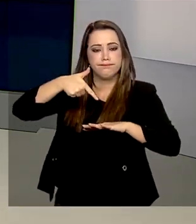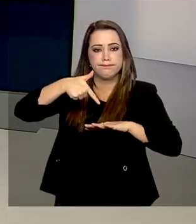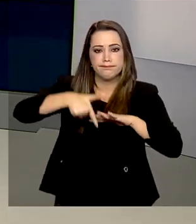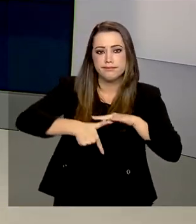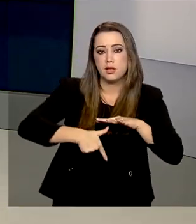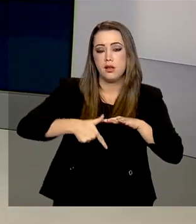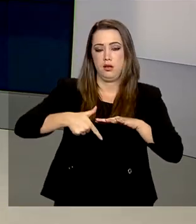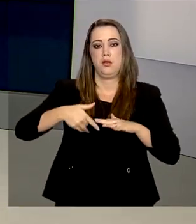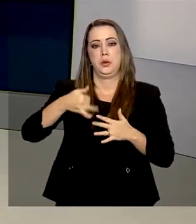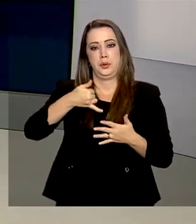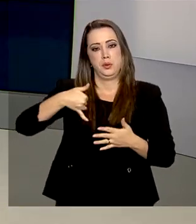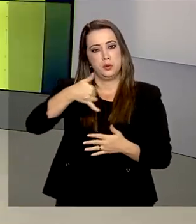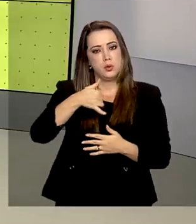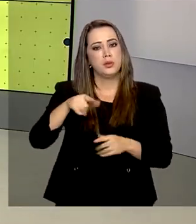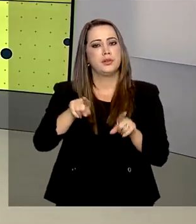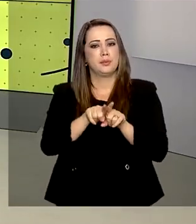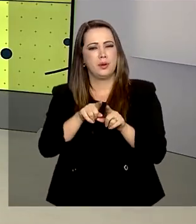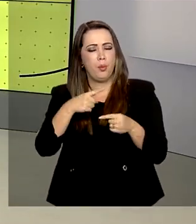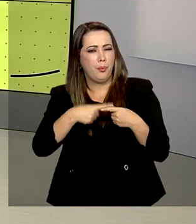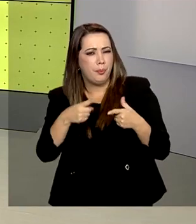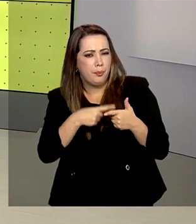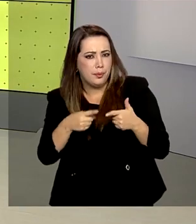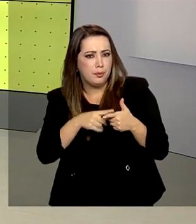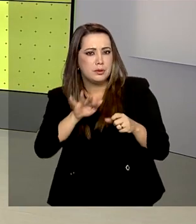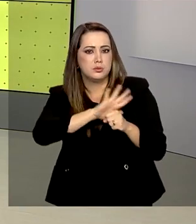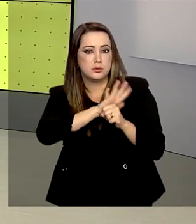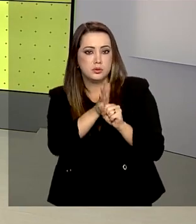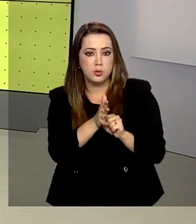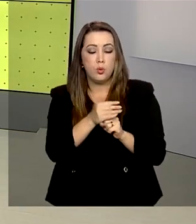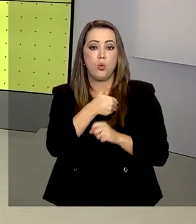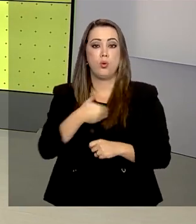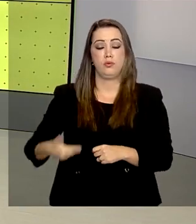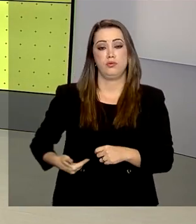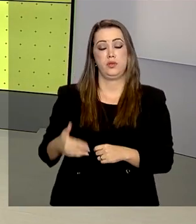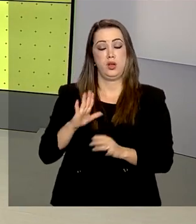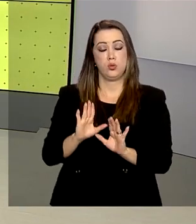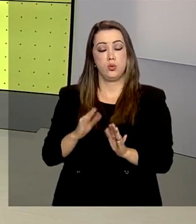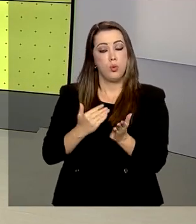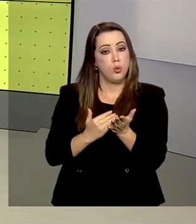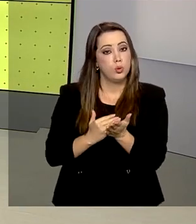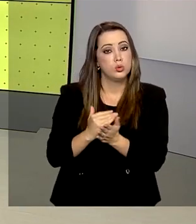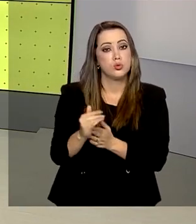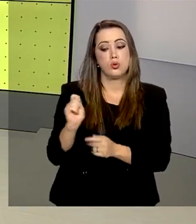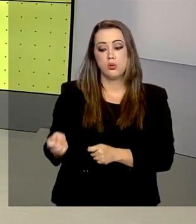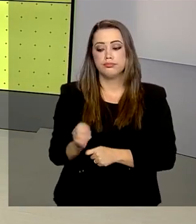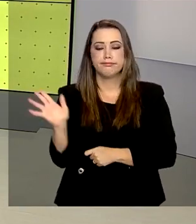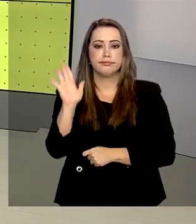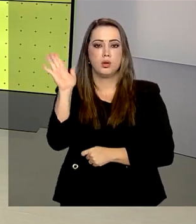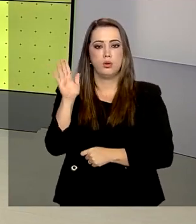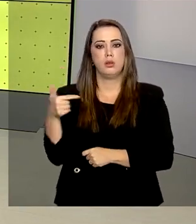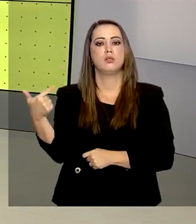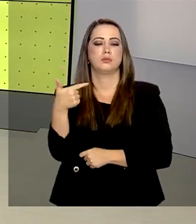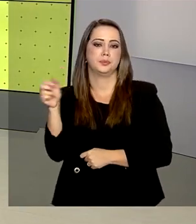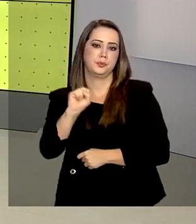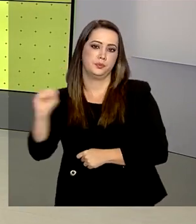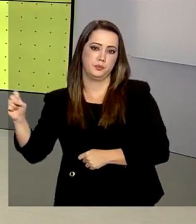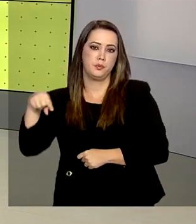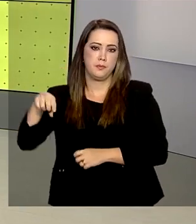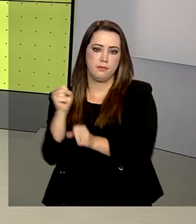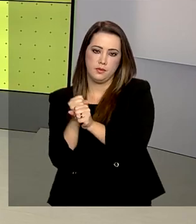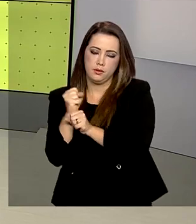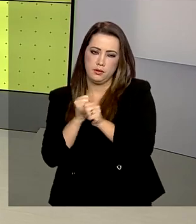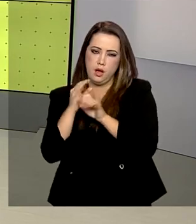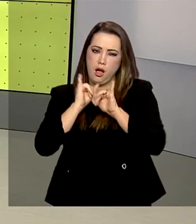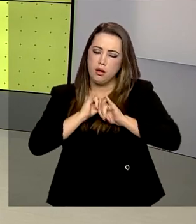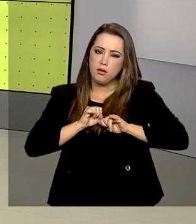do novo coronavírus, o governo decidiu manter o leilão de blocos de petróleo para o segundo semestre deste ano. A informação foi